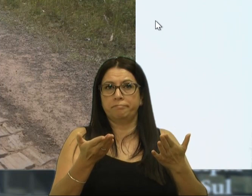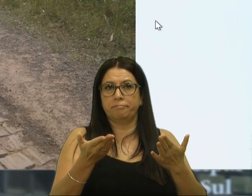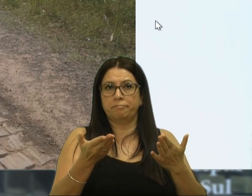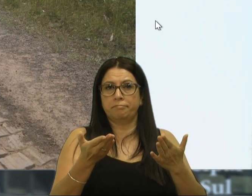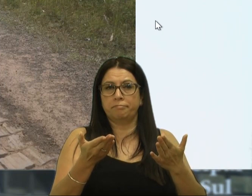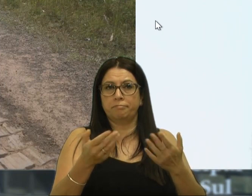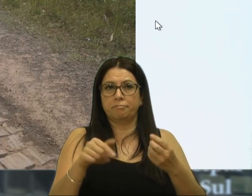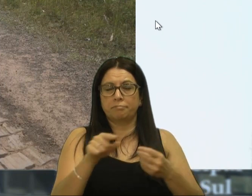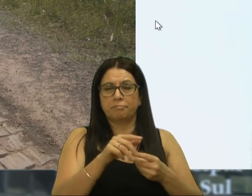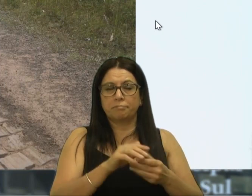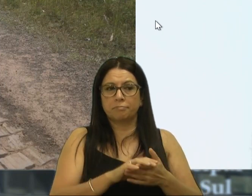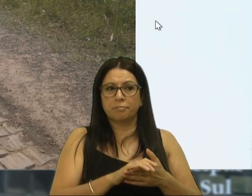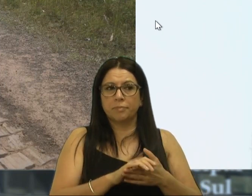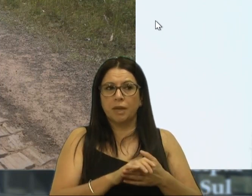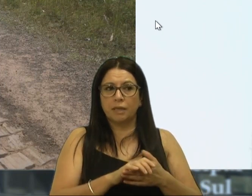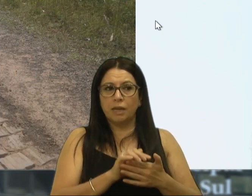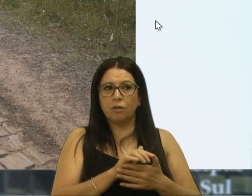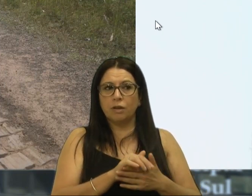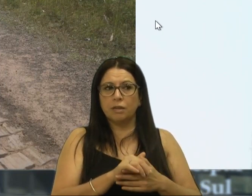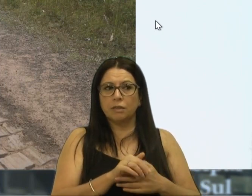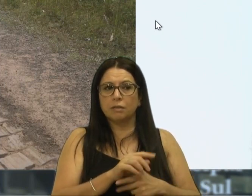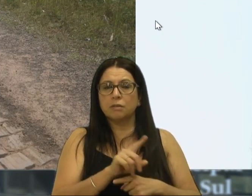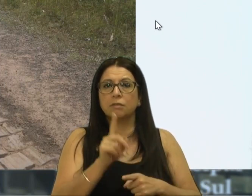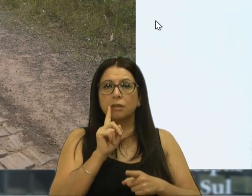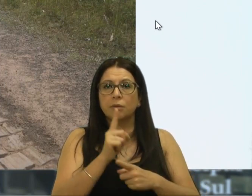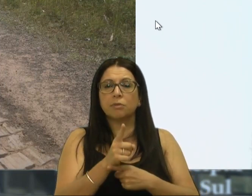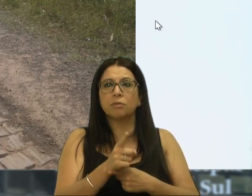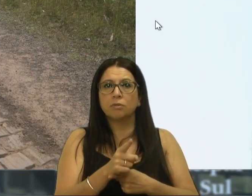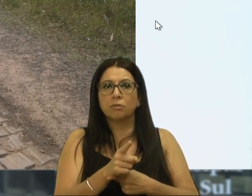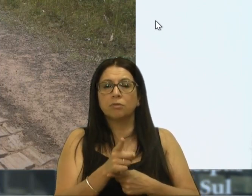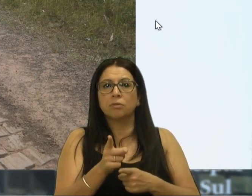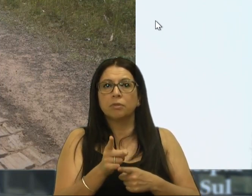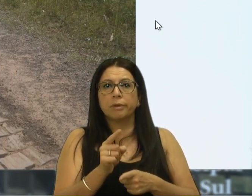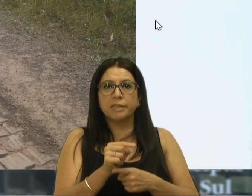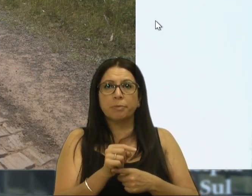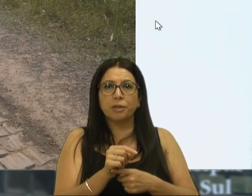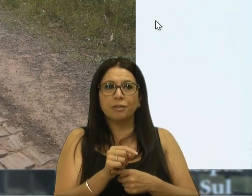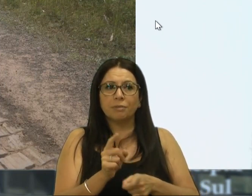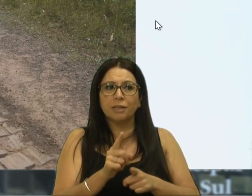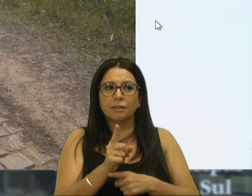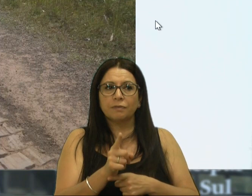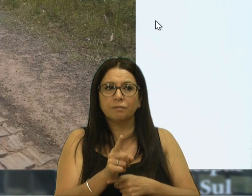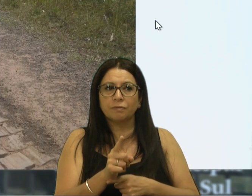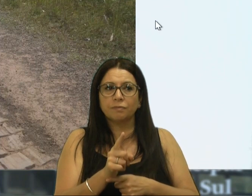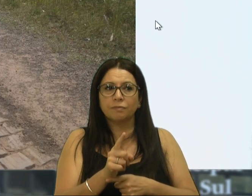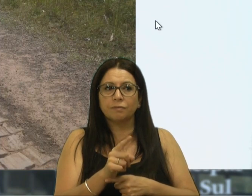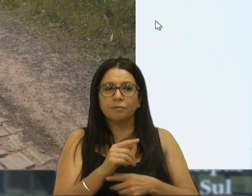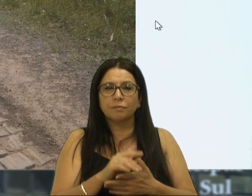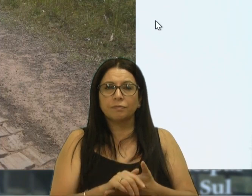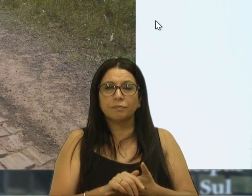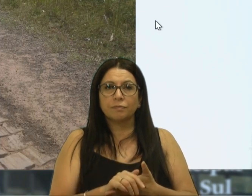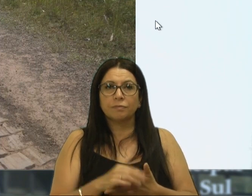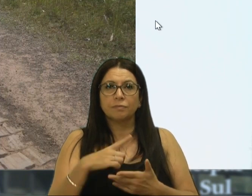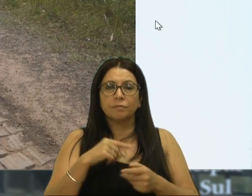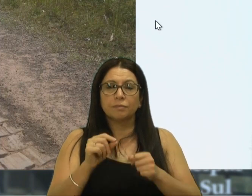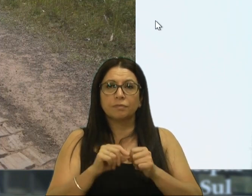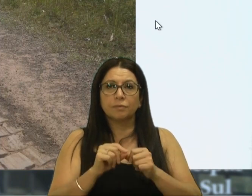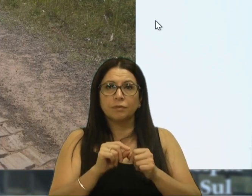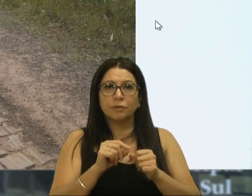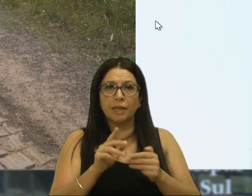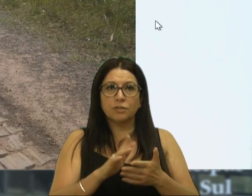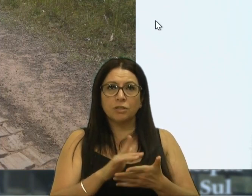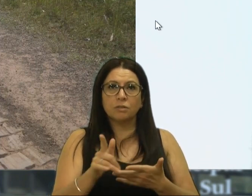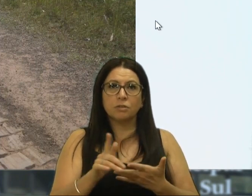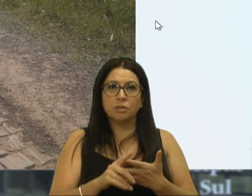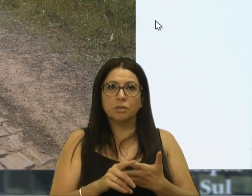bitrem, que tem que passar por cima dessas pedras, e aí logo em seguida entra, tem que fazer o